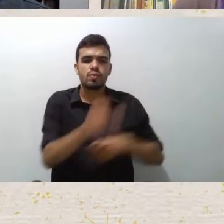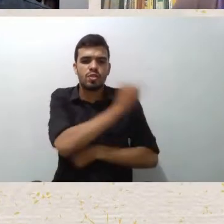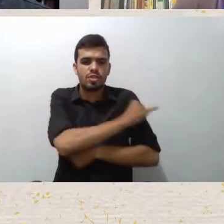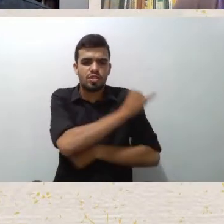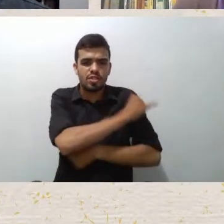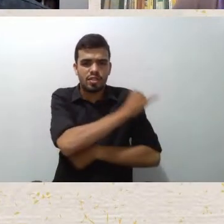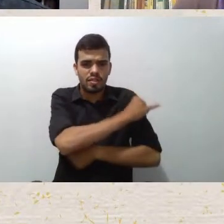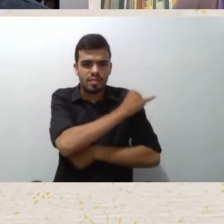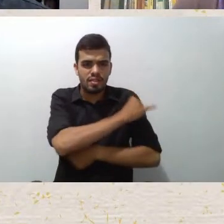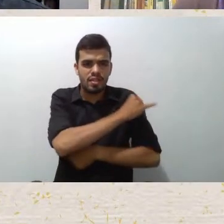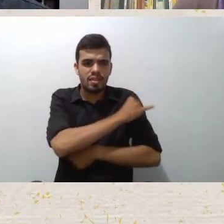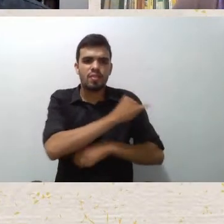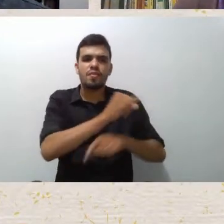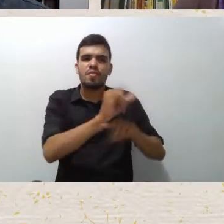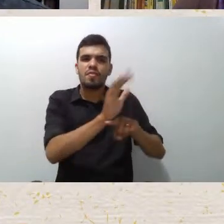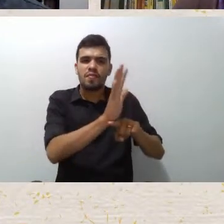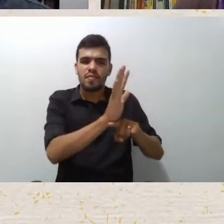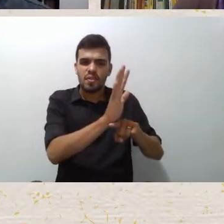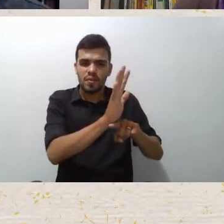De certa maneira